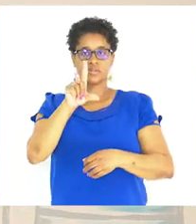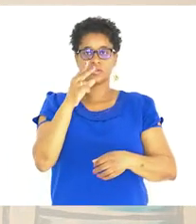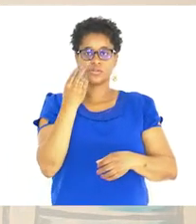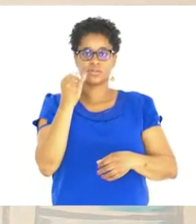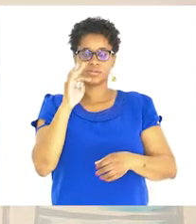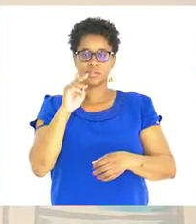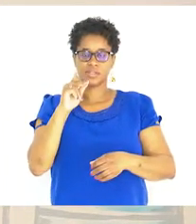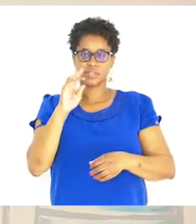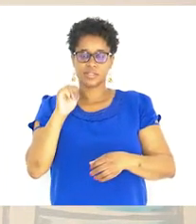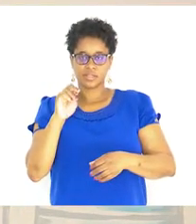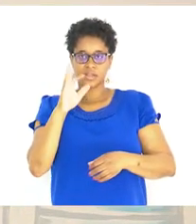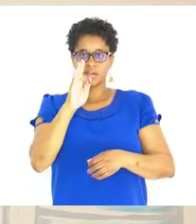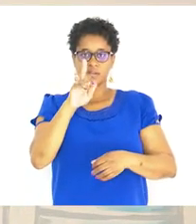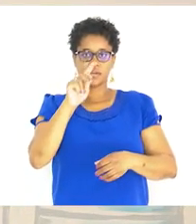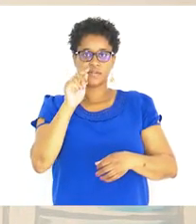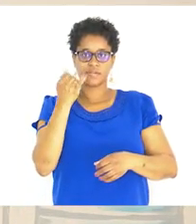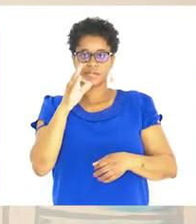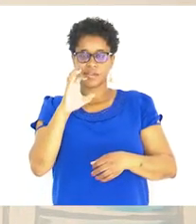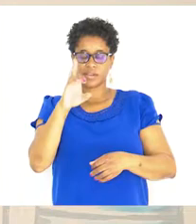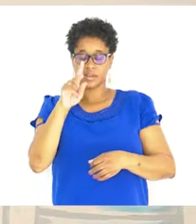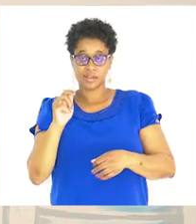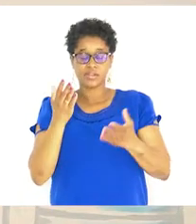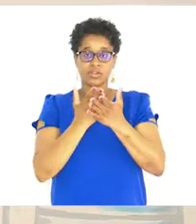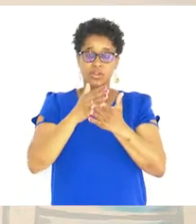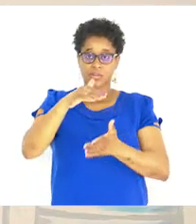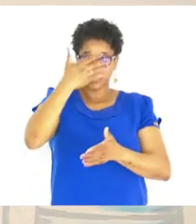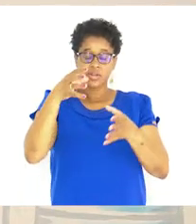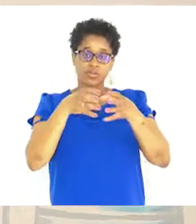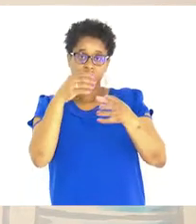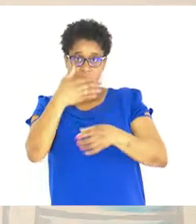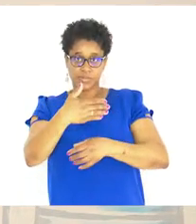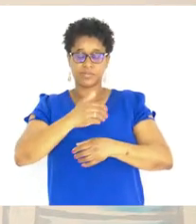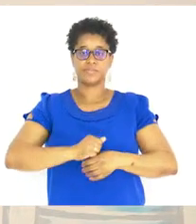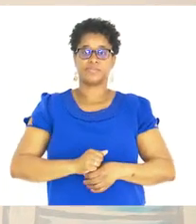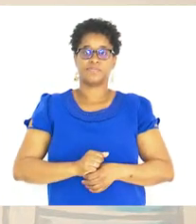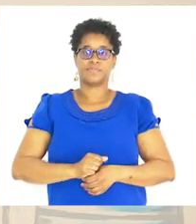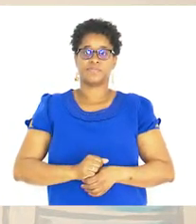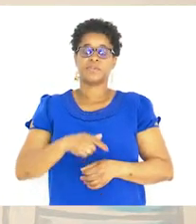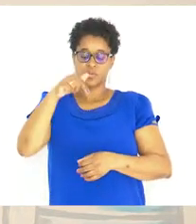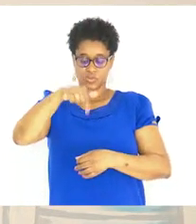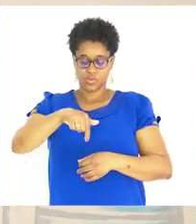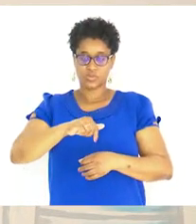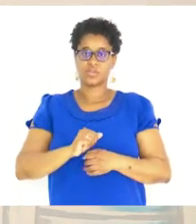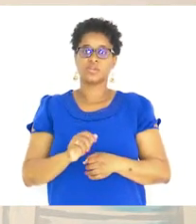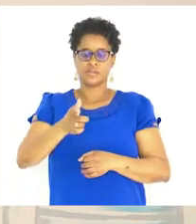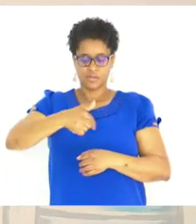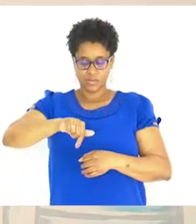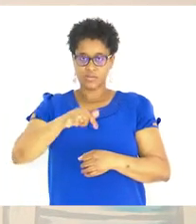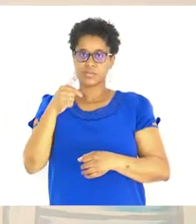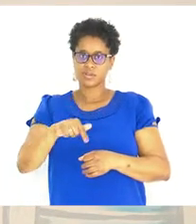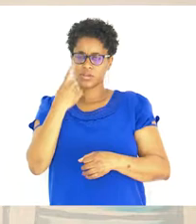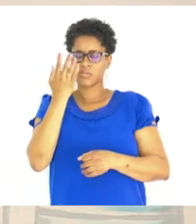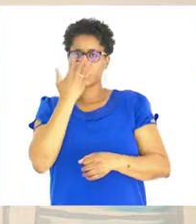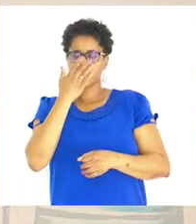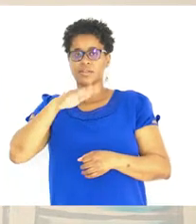Luisa Freire, do primeiro ano, do primeiro ciclo Hoje vamos ter